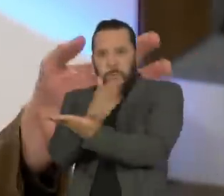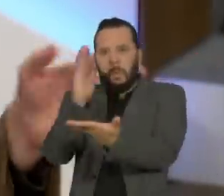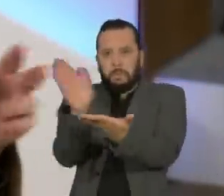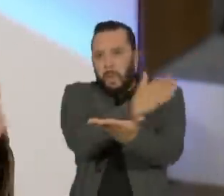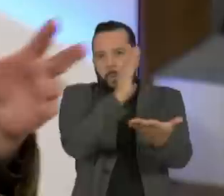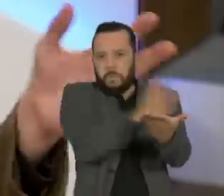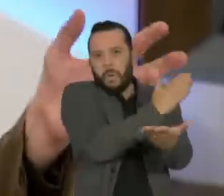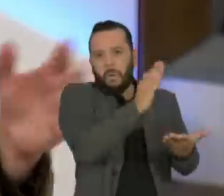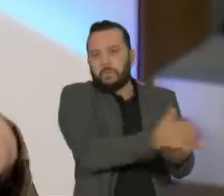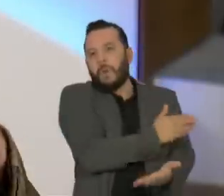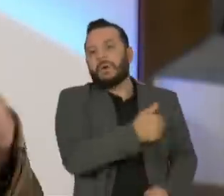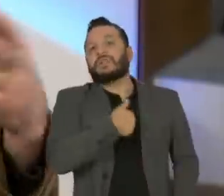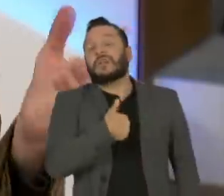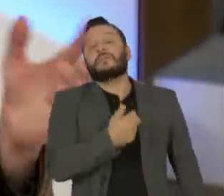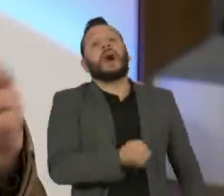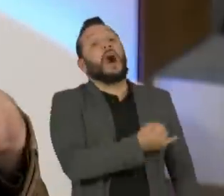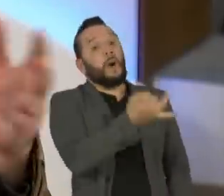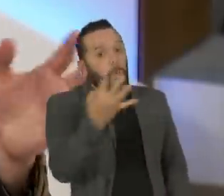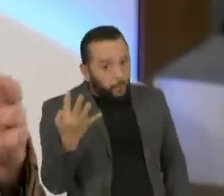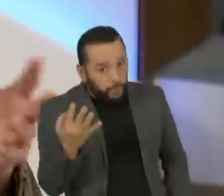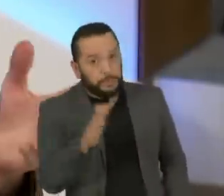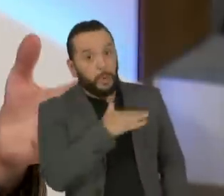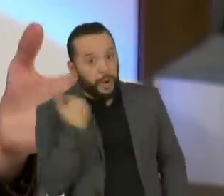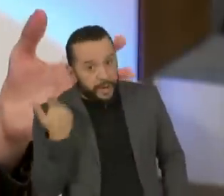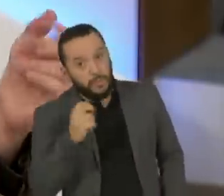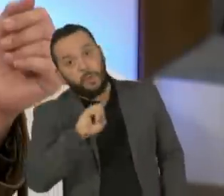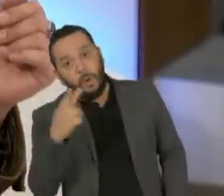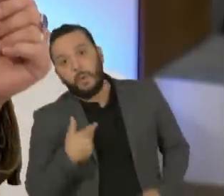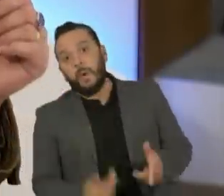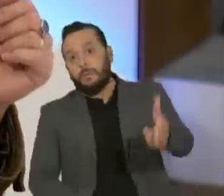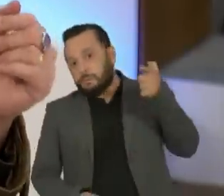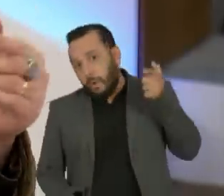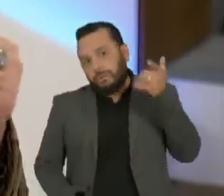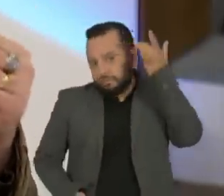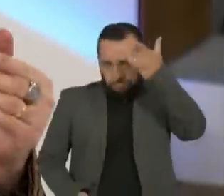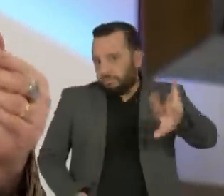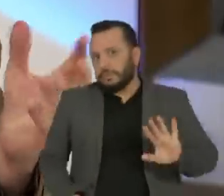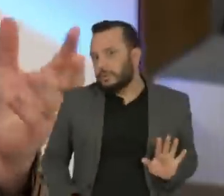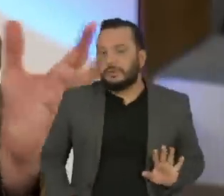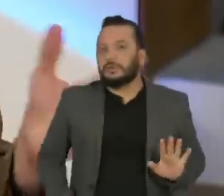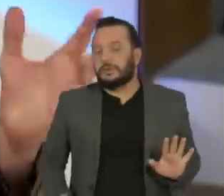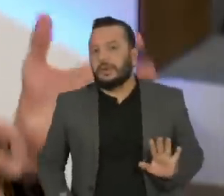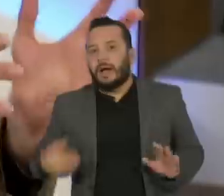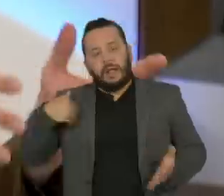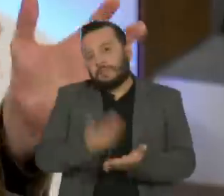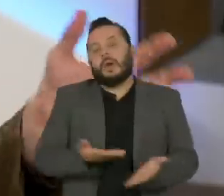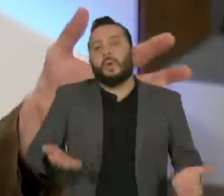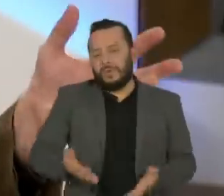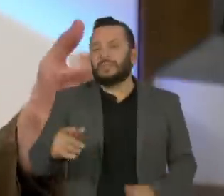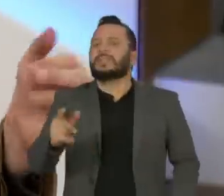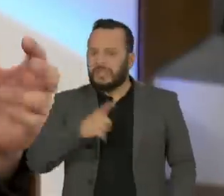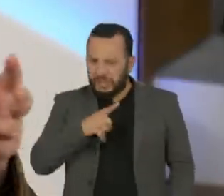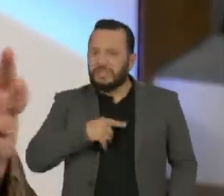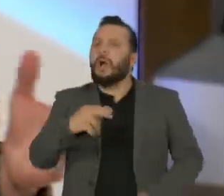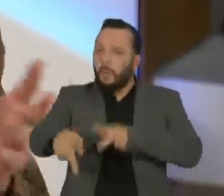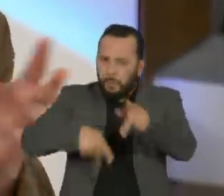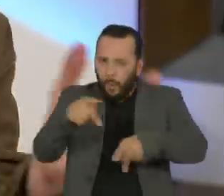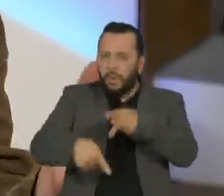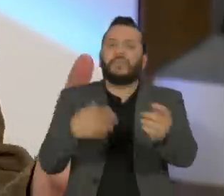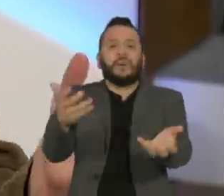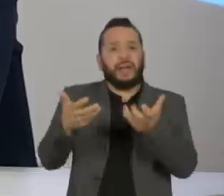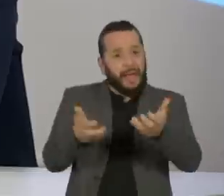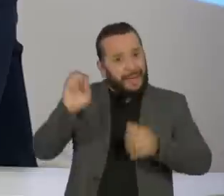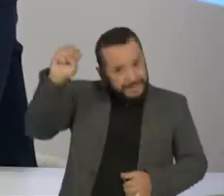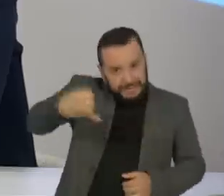posteriormente alguns foram ou morreram ou foram mortos, não se sabe até hoje. O fato é que tinha, assim, um clamor, tinha um certo